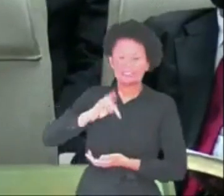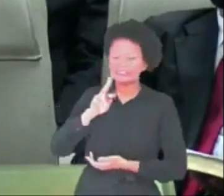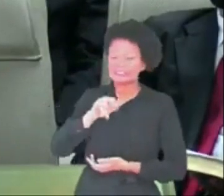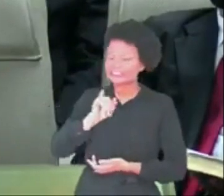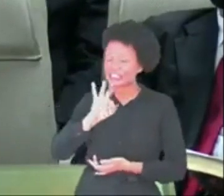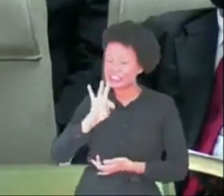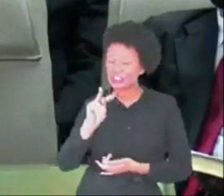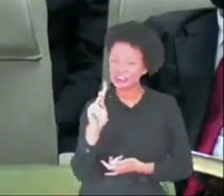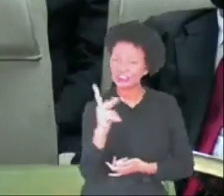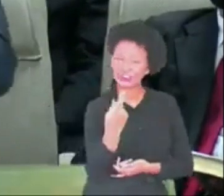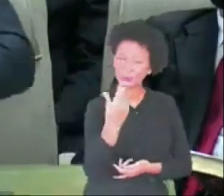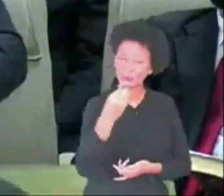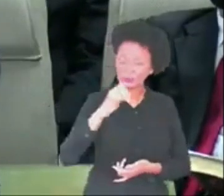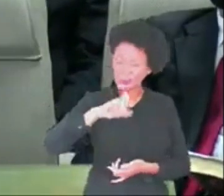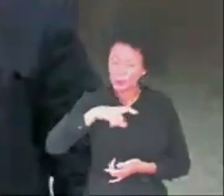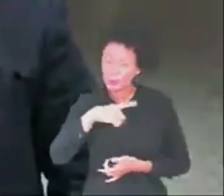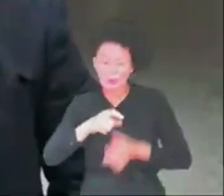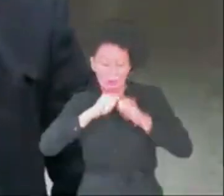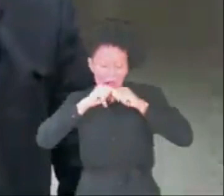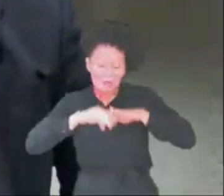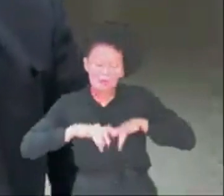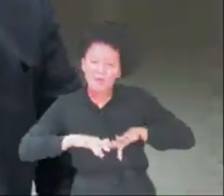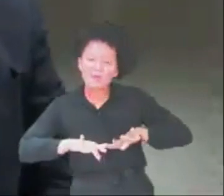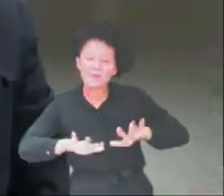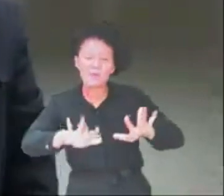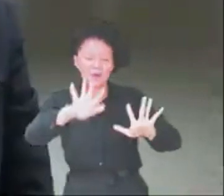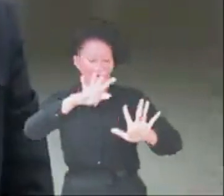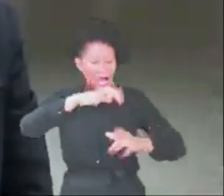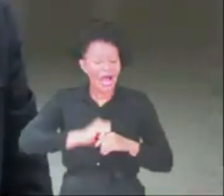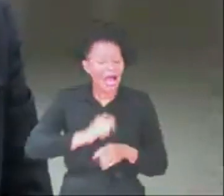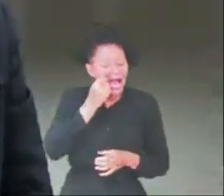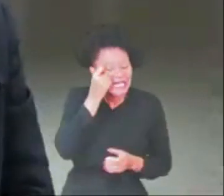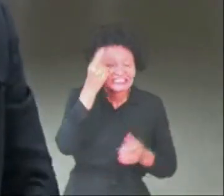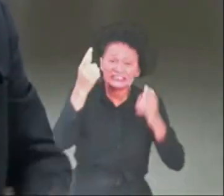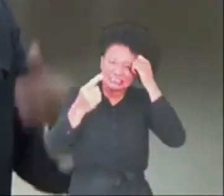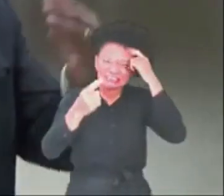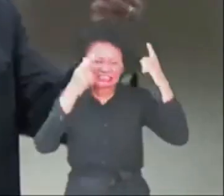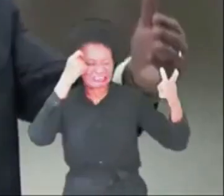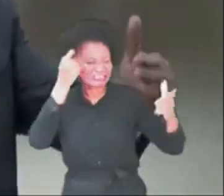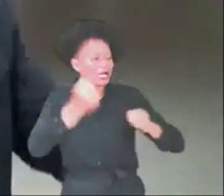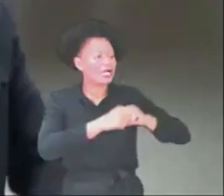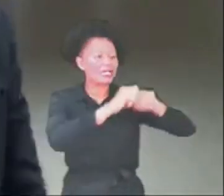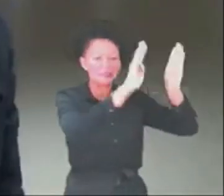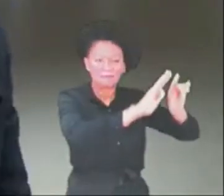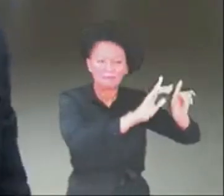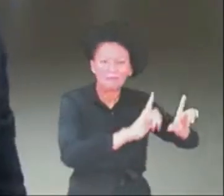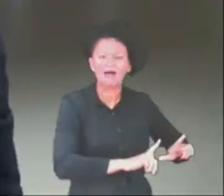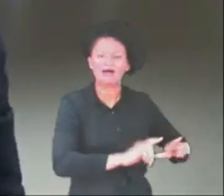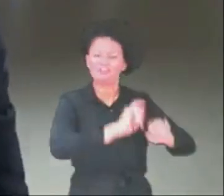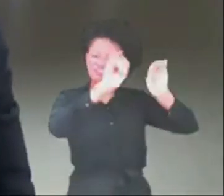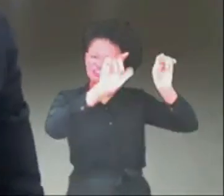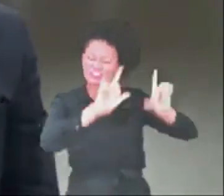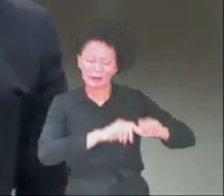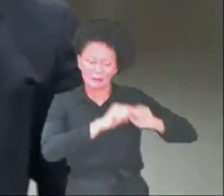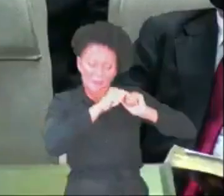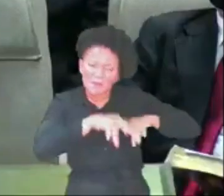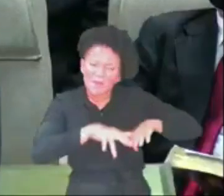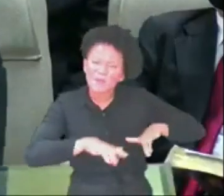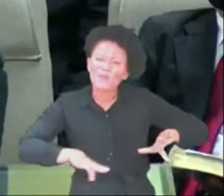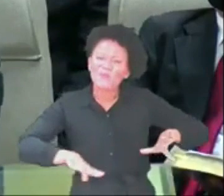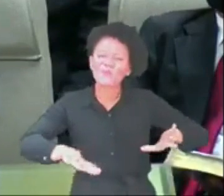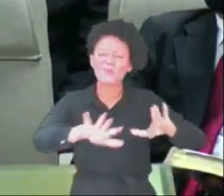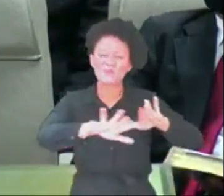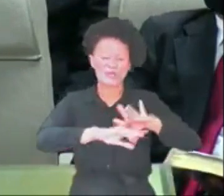Acabe, para propagarem as ideias de Jezabel, e para propagarem o Baalismo. Aleluia!